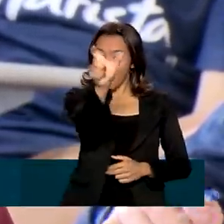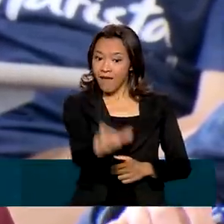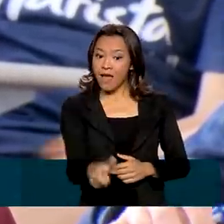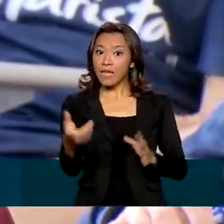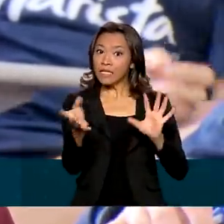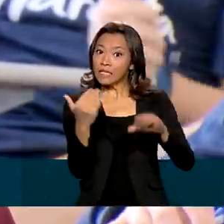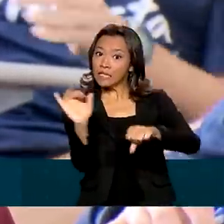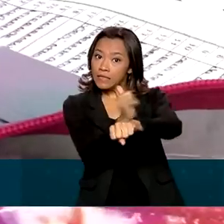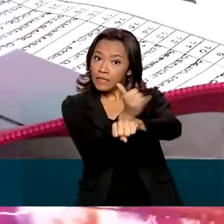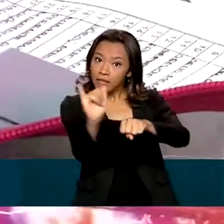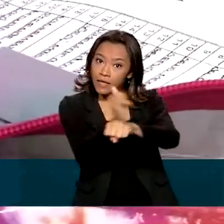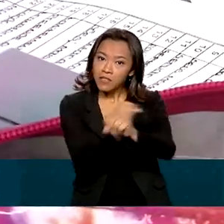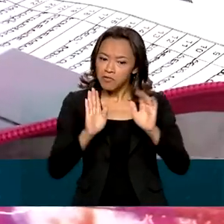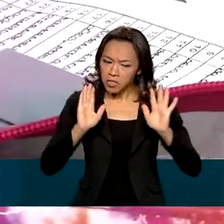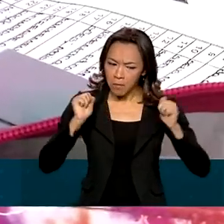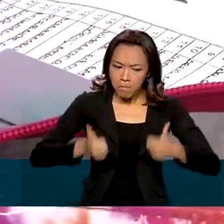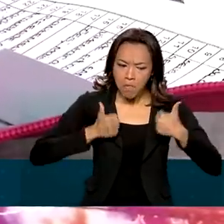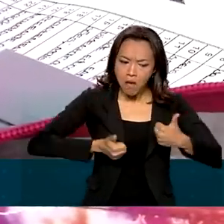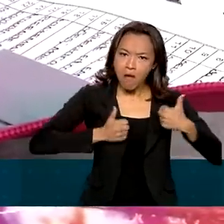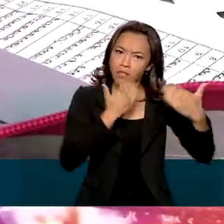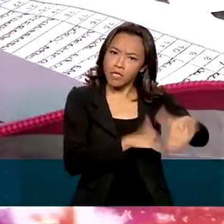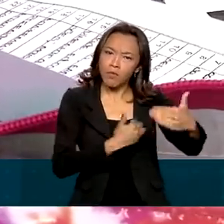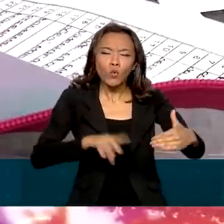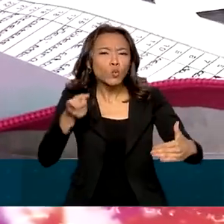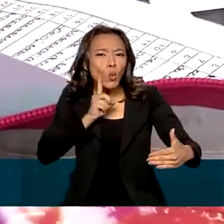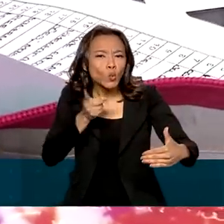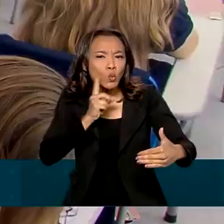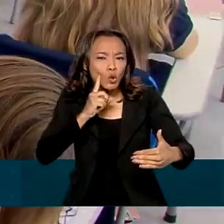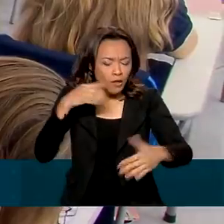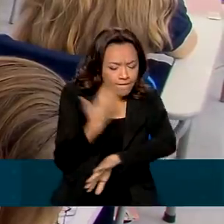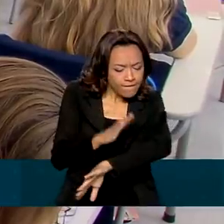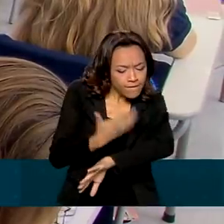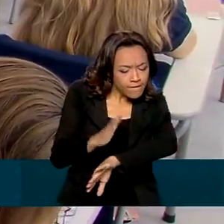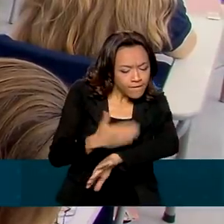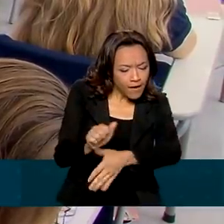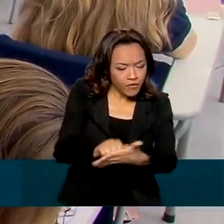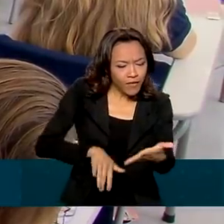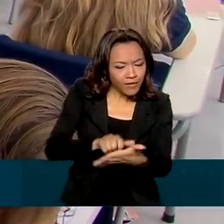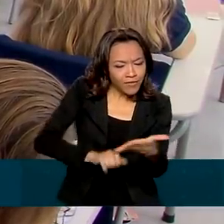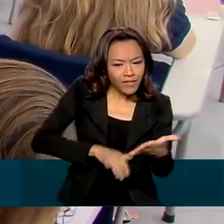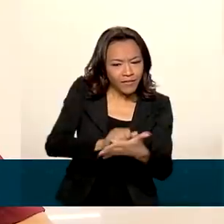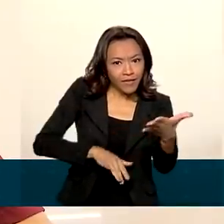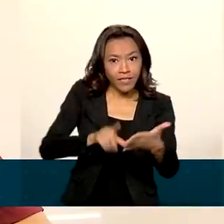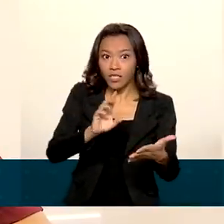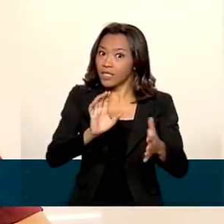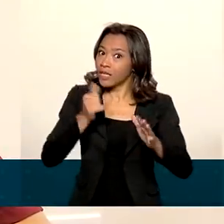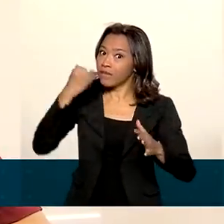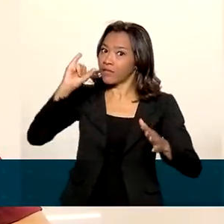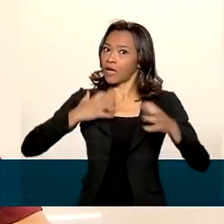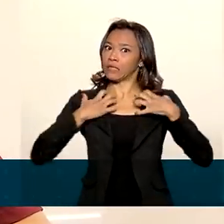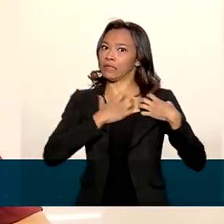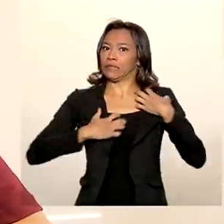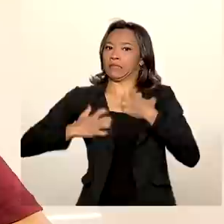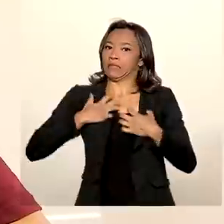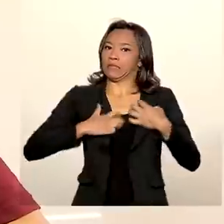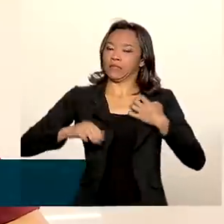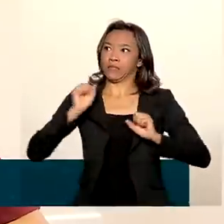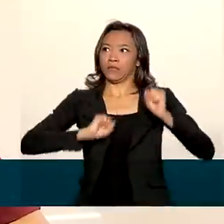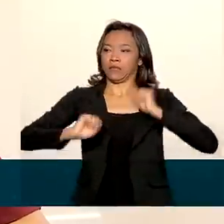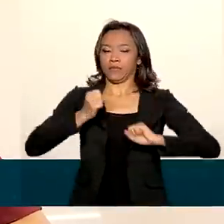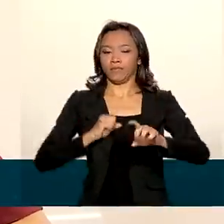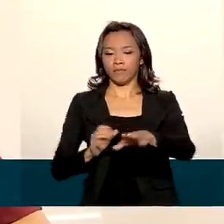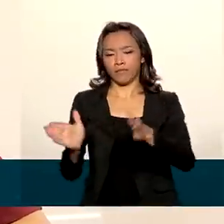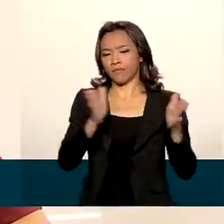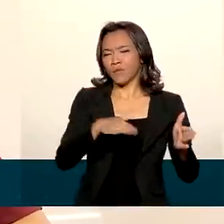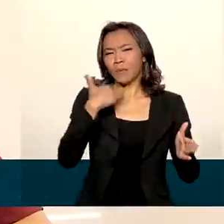para chegar bem nas provas é fazer questões todos os dias e não deixar a ansiedade tomar conta. Não adianta estudar tudo de uma vez, não adianta